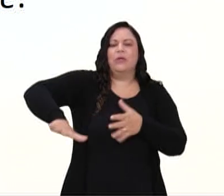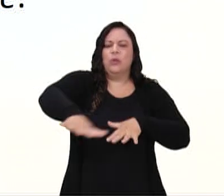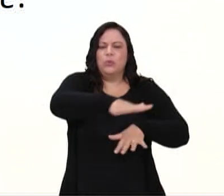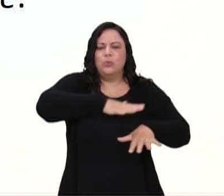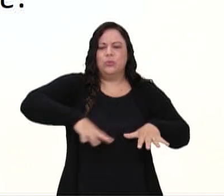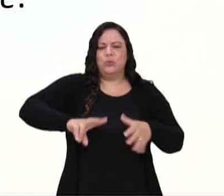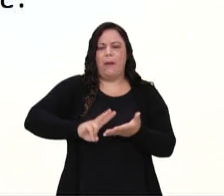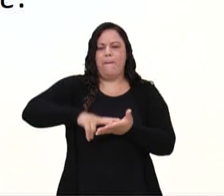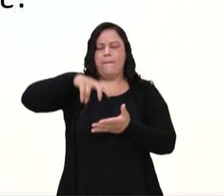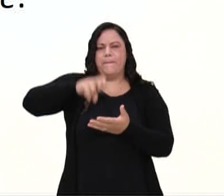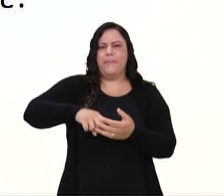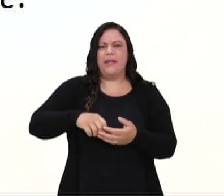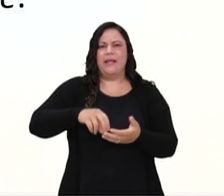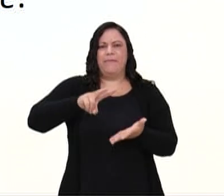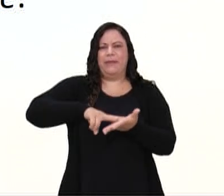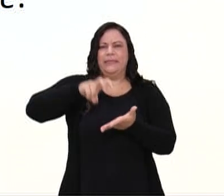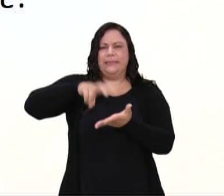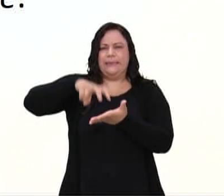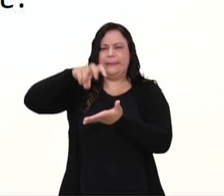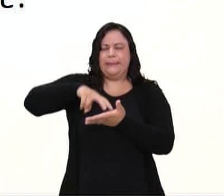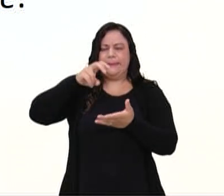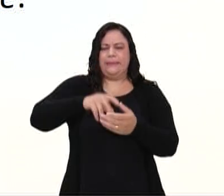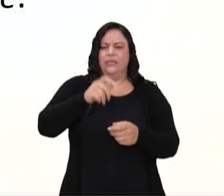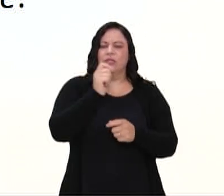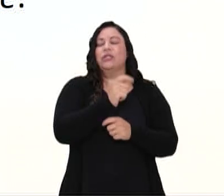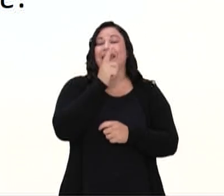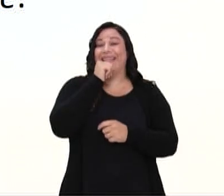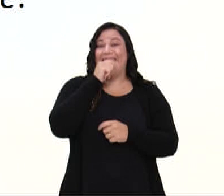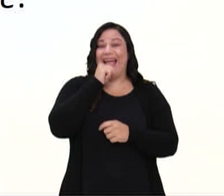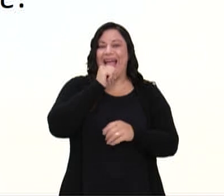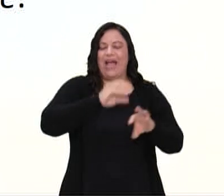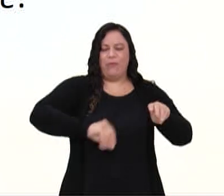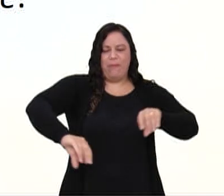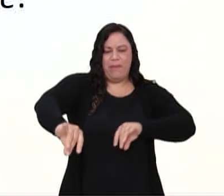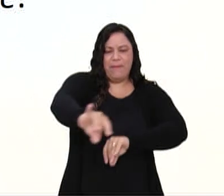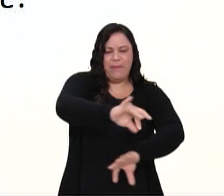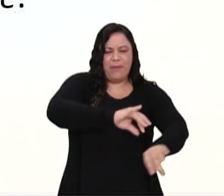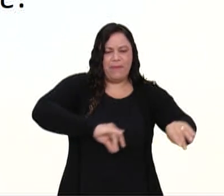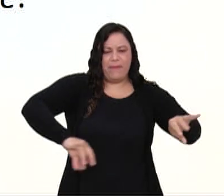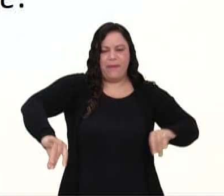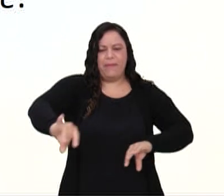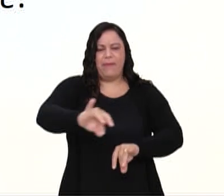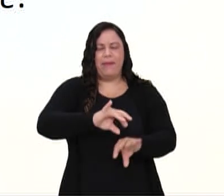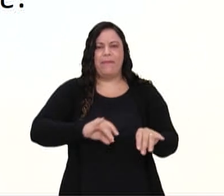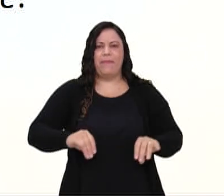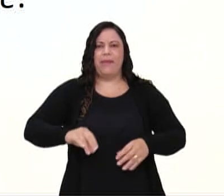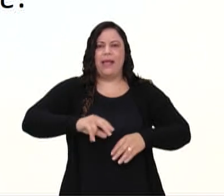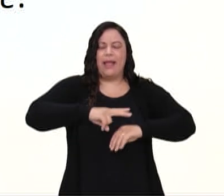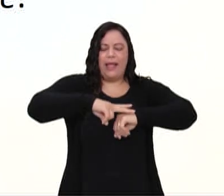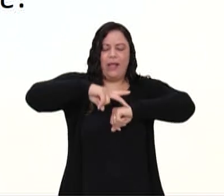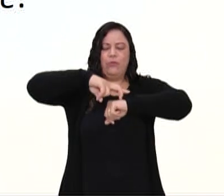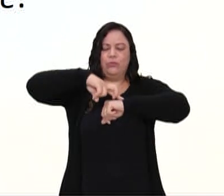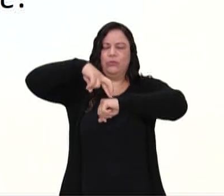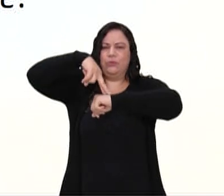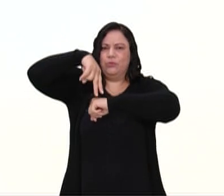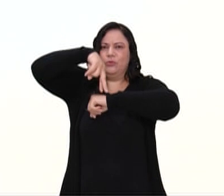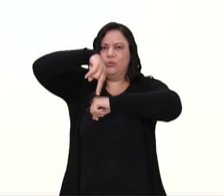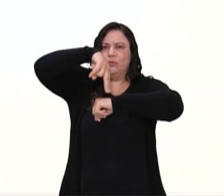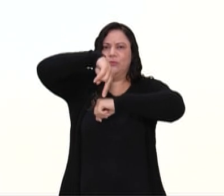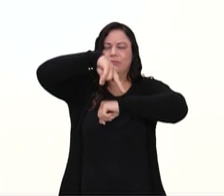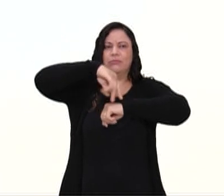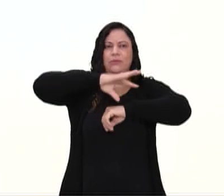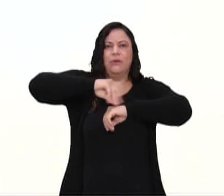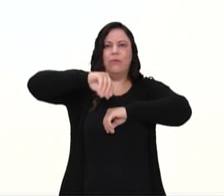levantava poeira, que tinham que estar molhando o solo, né? E a questão do termo arrasta-pé vem daí,